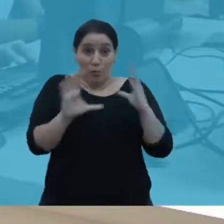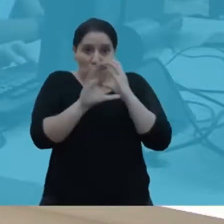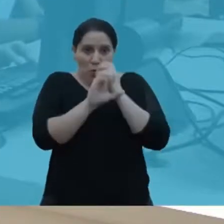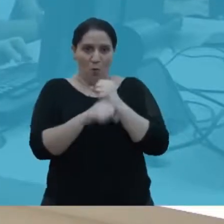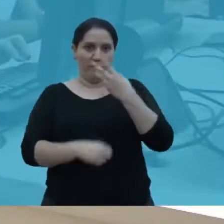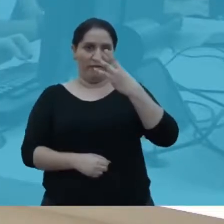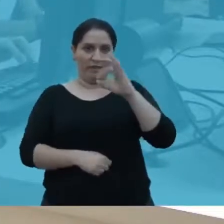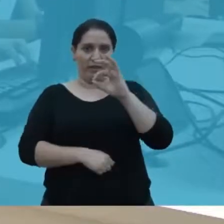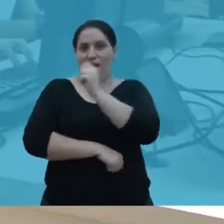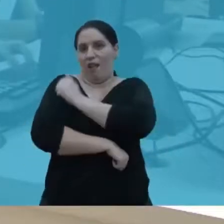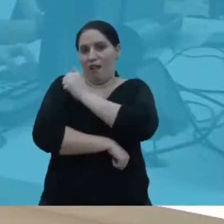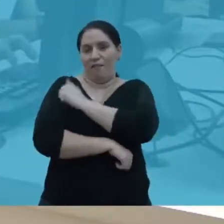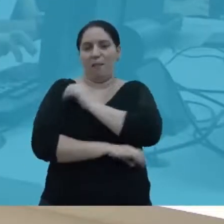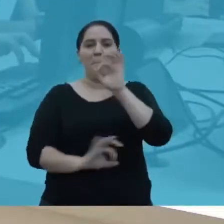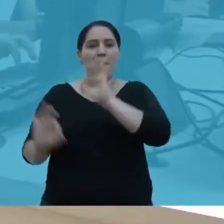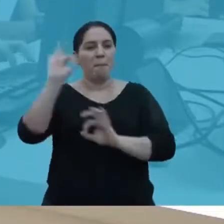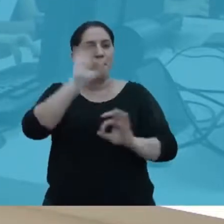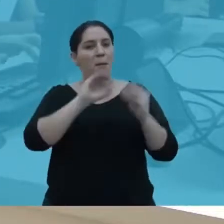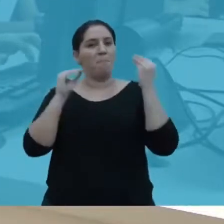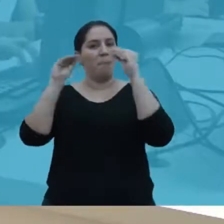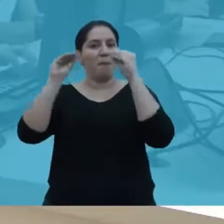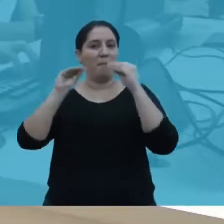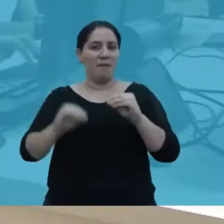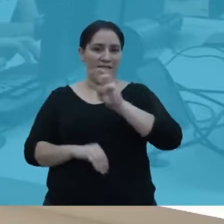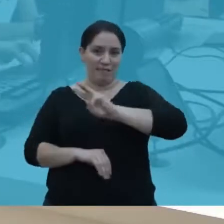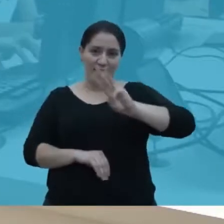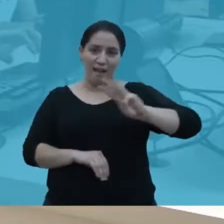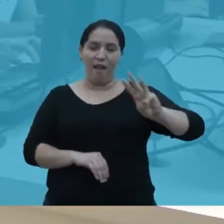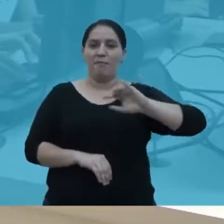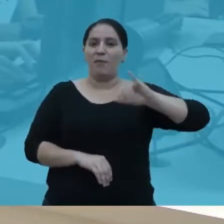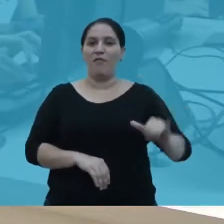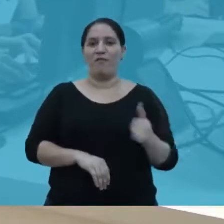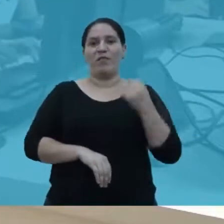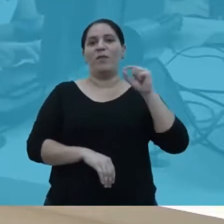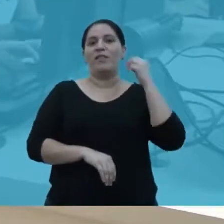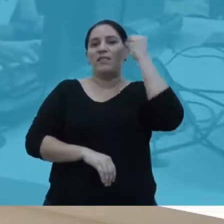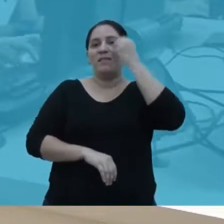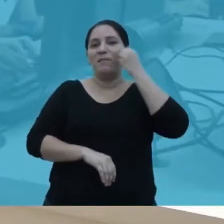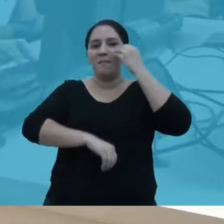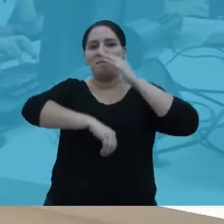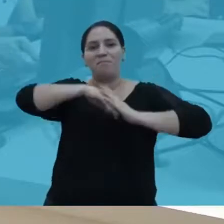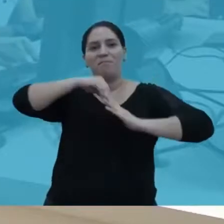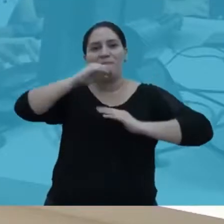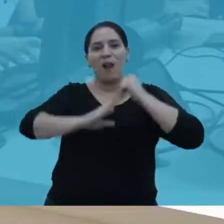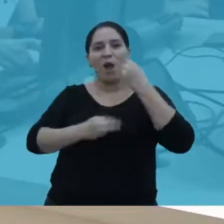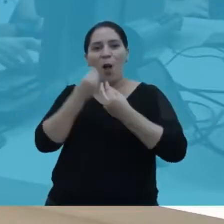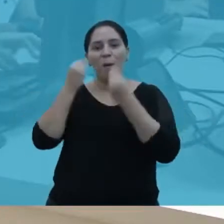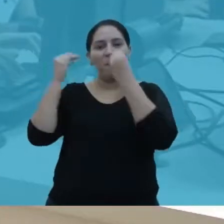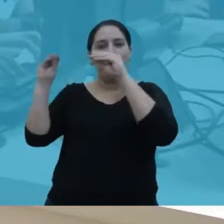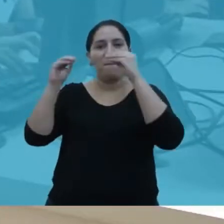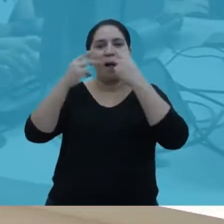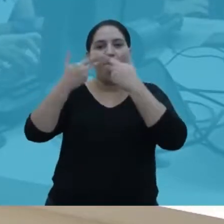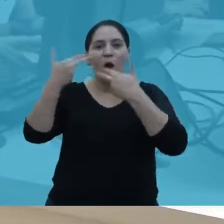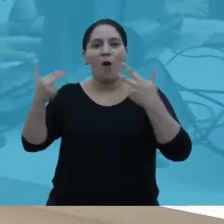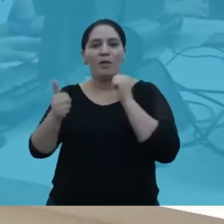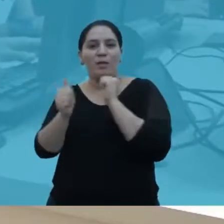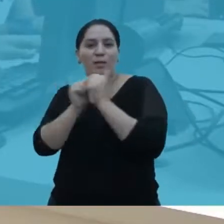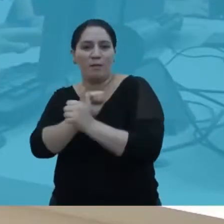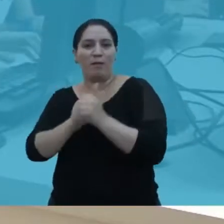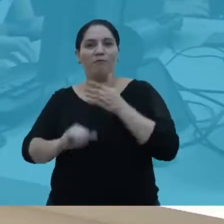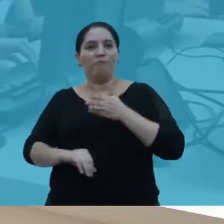curso de jornalismo da UFC participaram da construção do site. Uma chance de colocar em prática o jornalismo